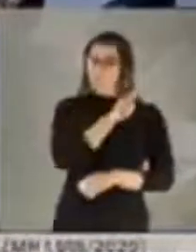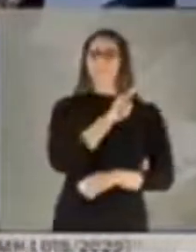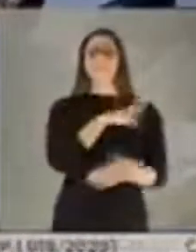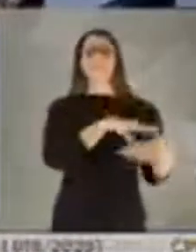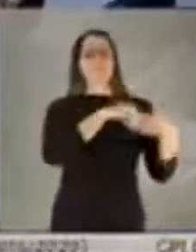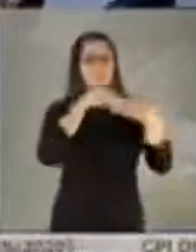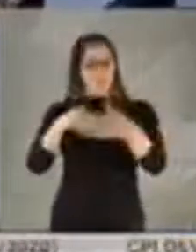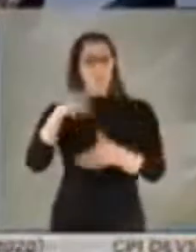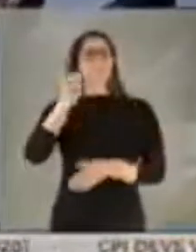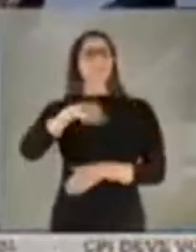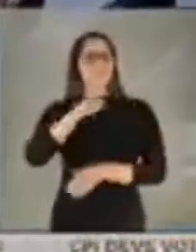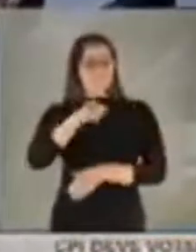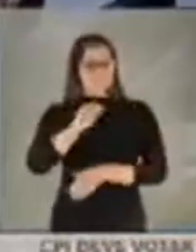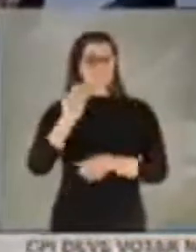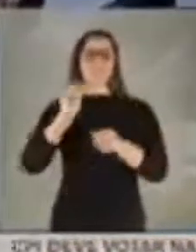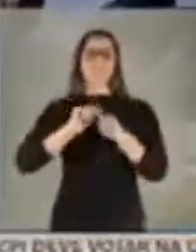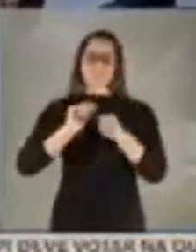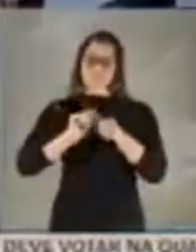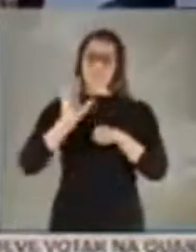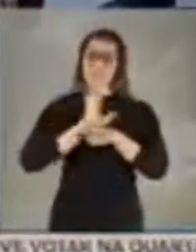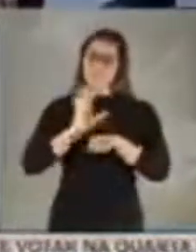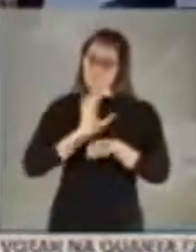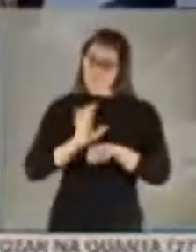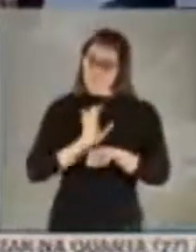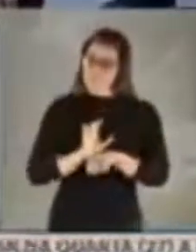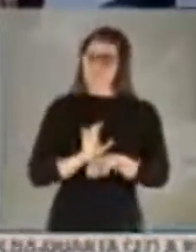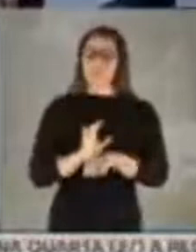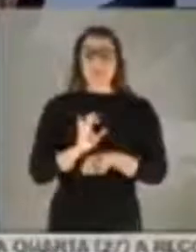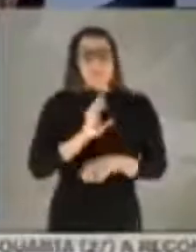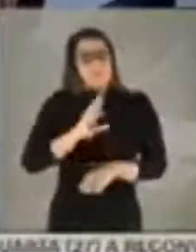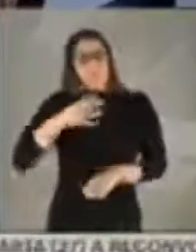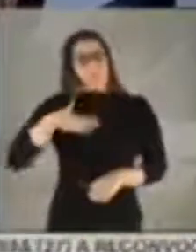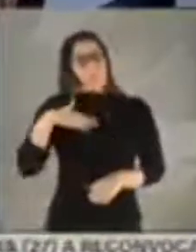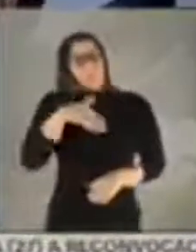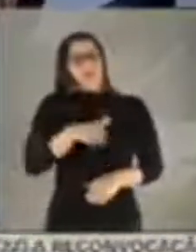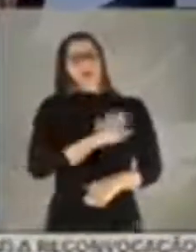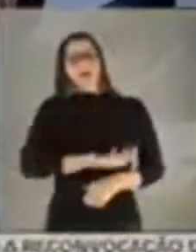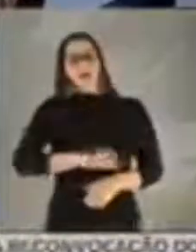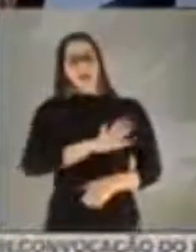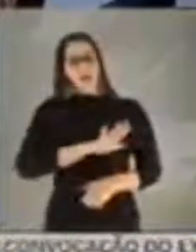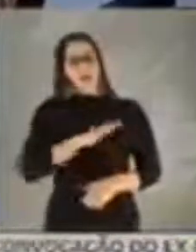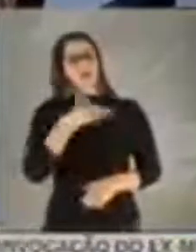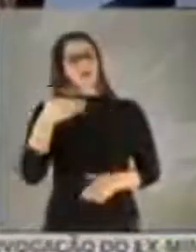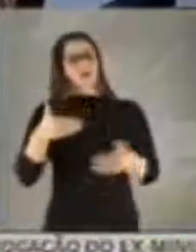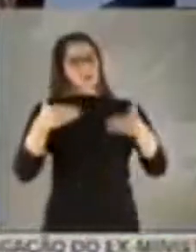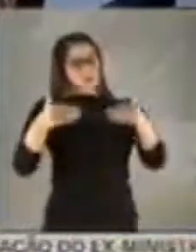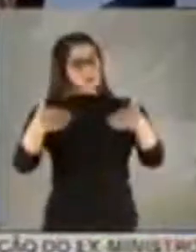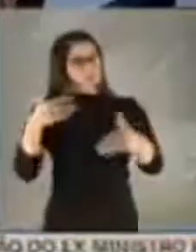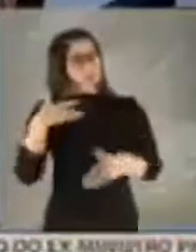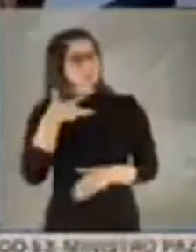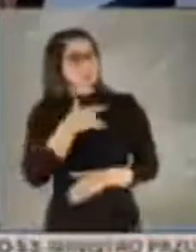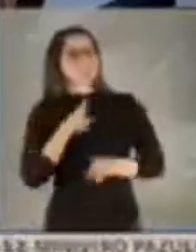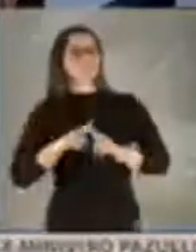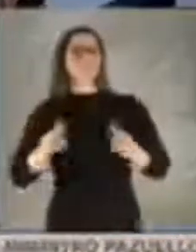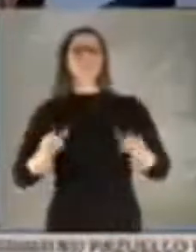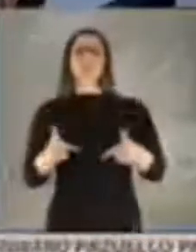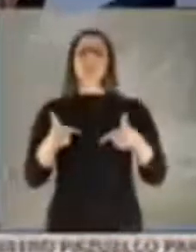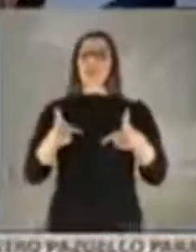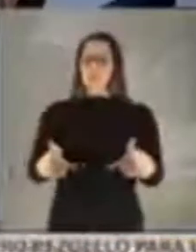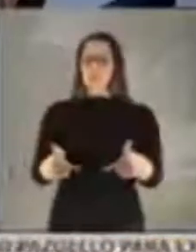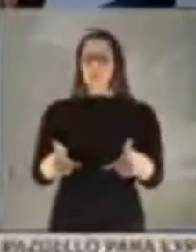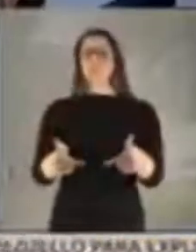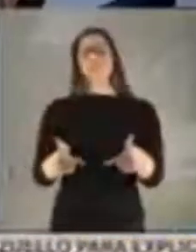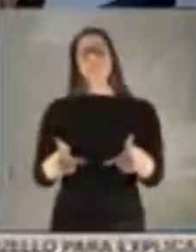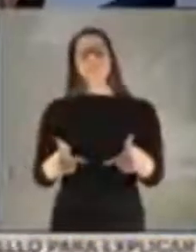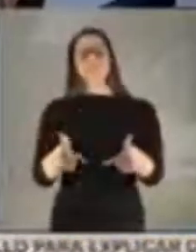esses profissionais, fizemos os cursos, e se o senhor me permite, não é minha área de atuação dentro do Ministério, mas para o enfrentamento à Covid, a